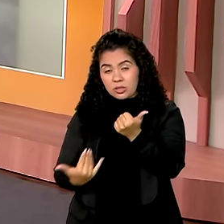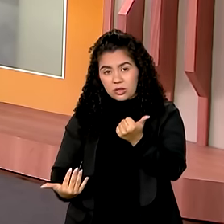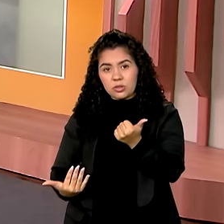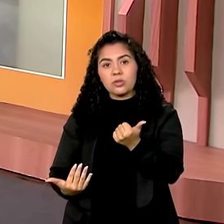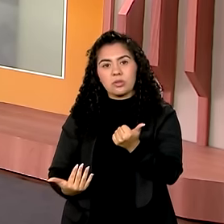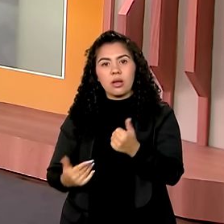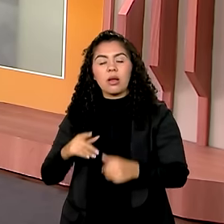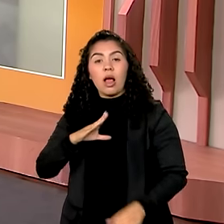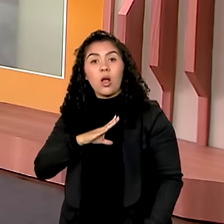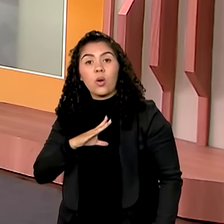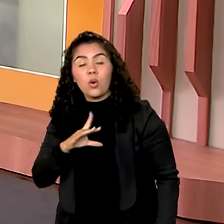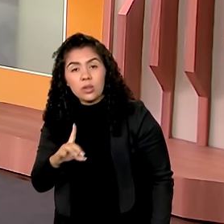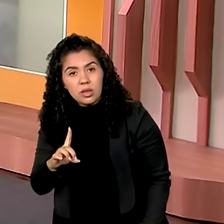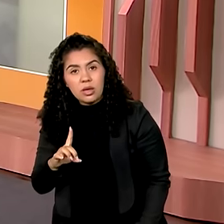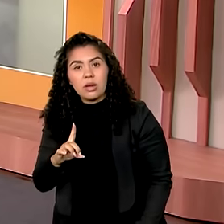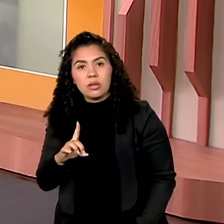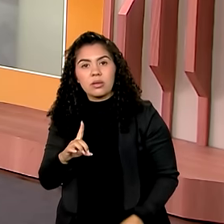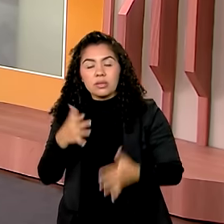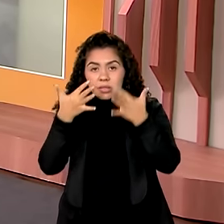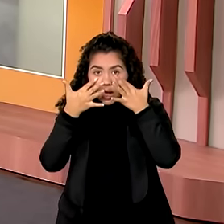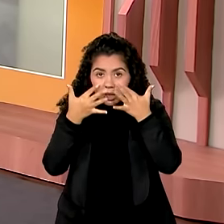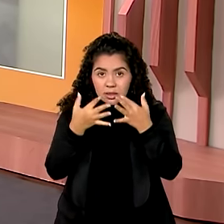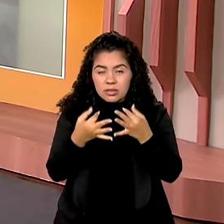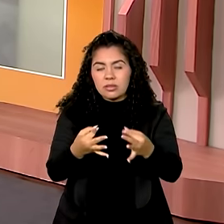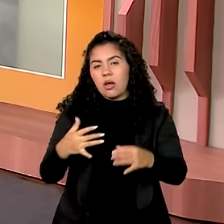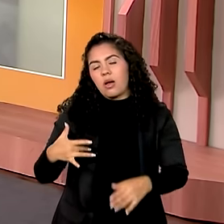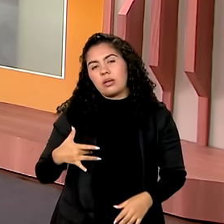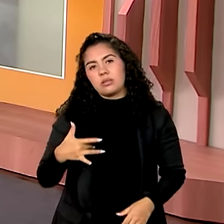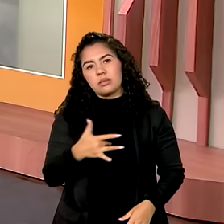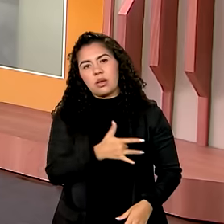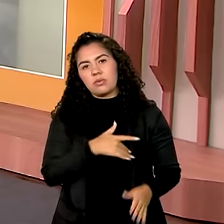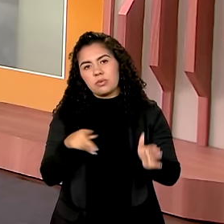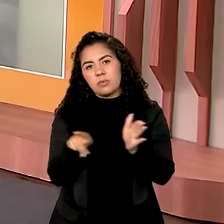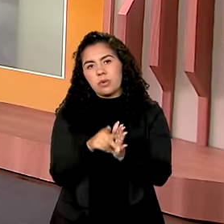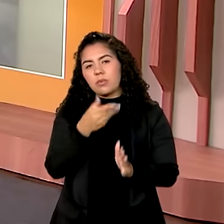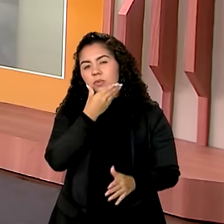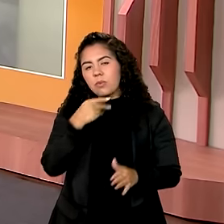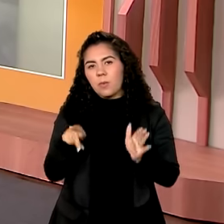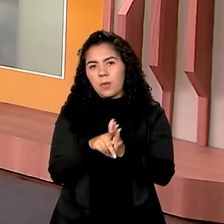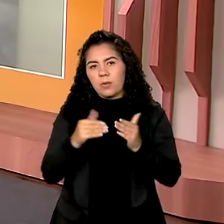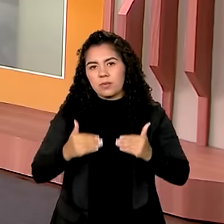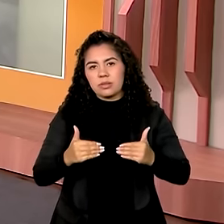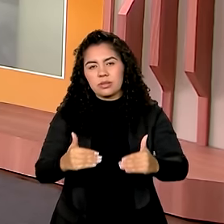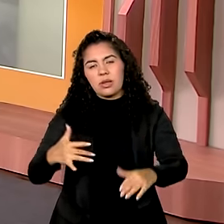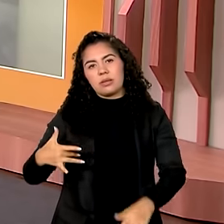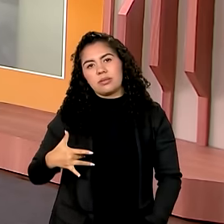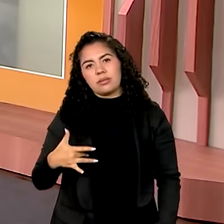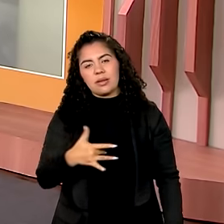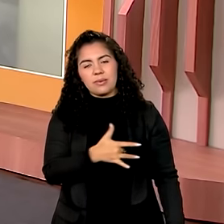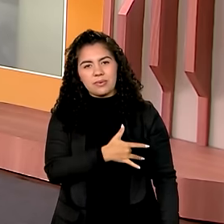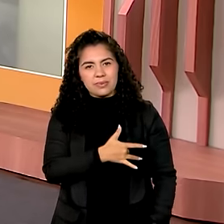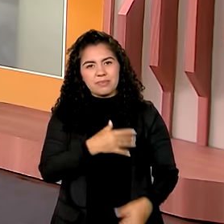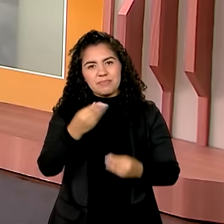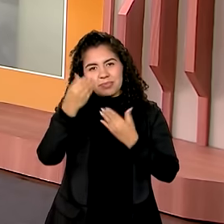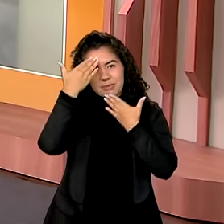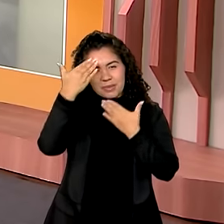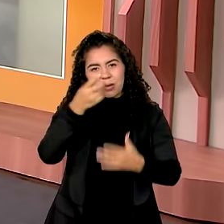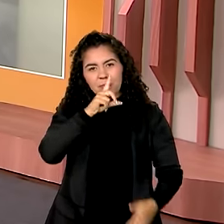coordenador de atenção à saúde do homem do Ministério da Saúde. Obrigada e bom dia para você.